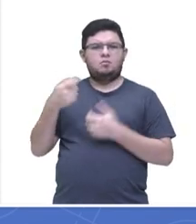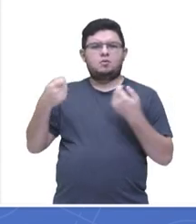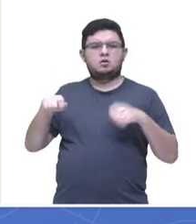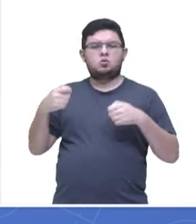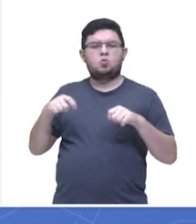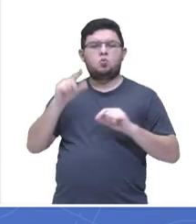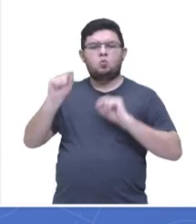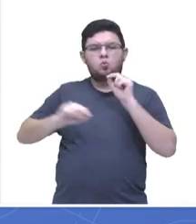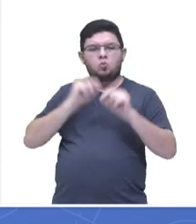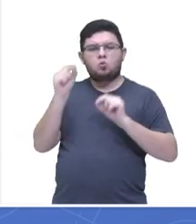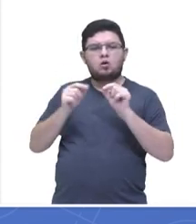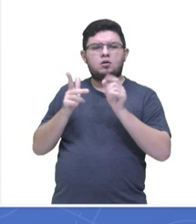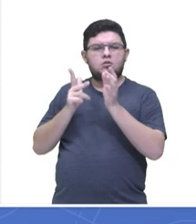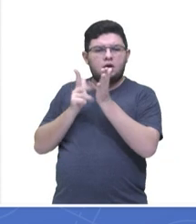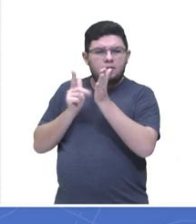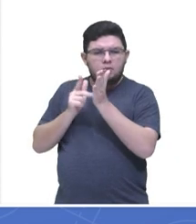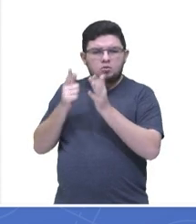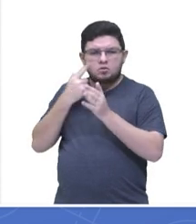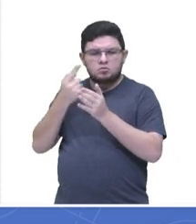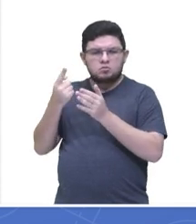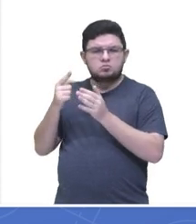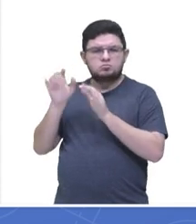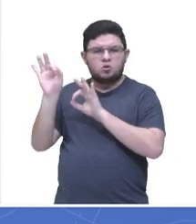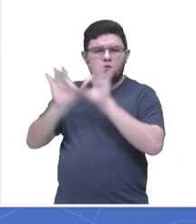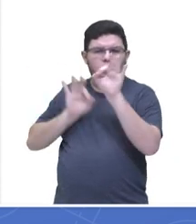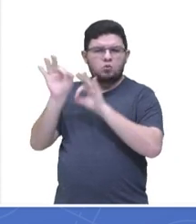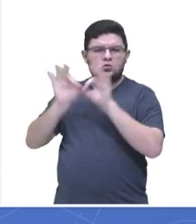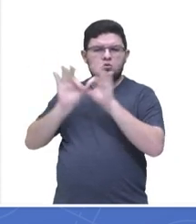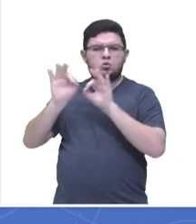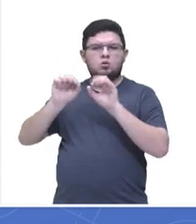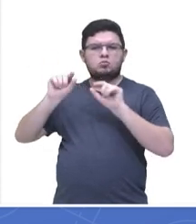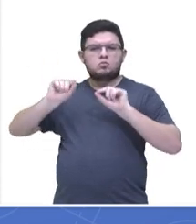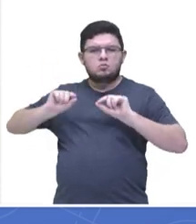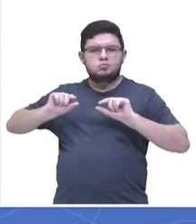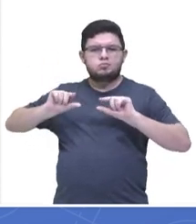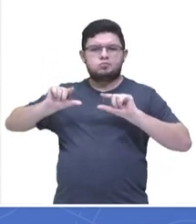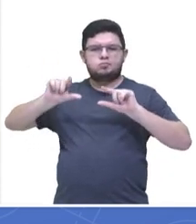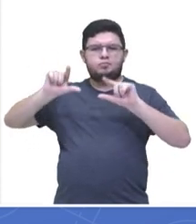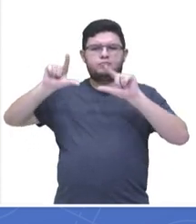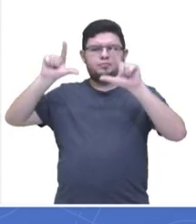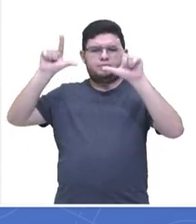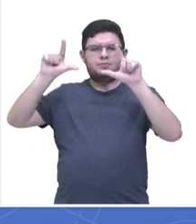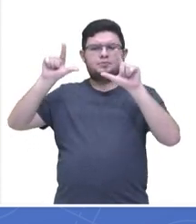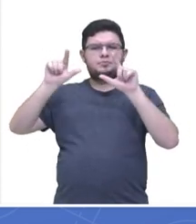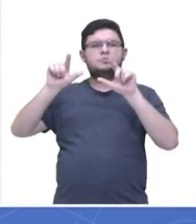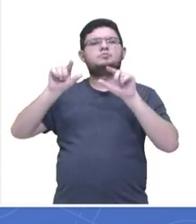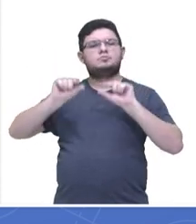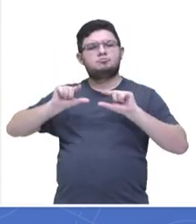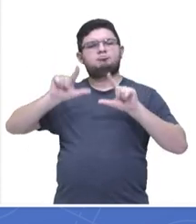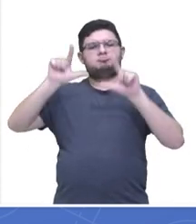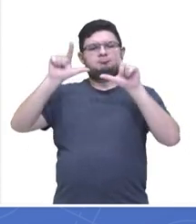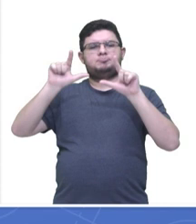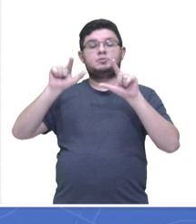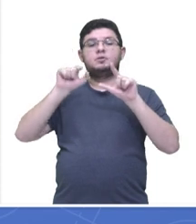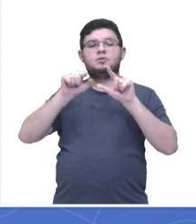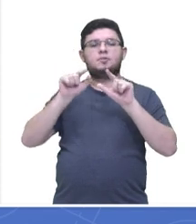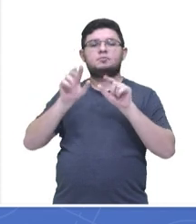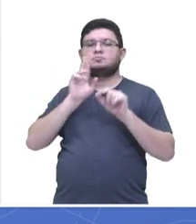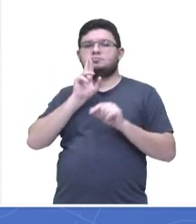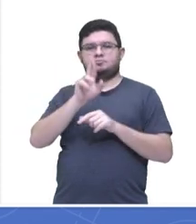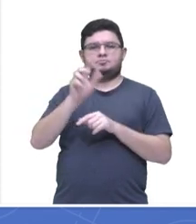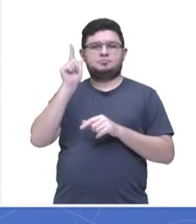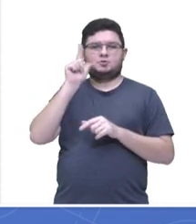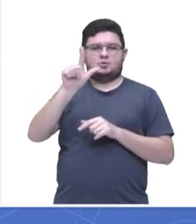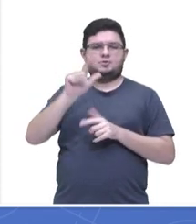e, primeiramente, colocá-los em ordem crescente, tá bom? Para que a gente consiga determinar esse resultado.